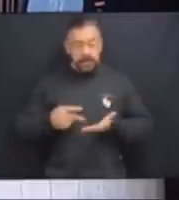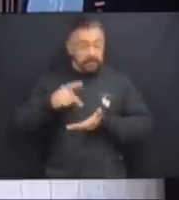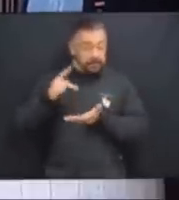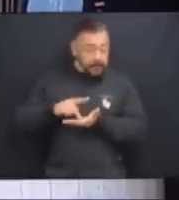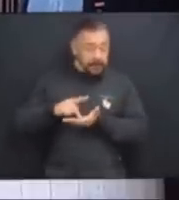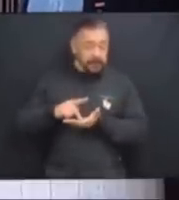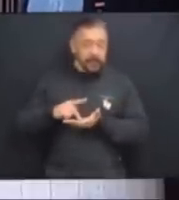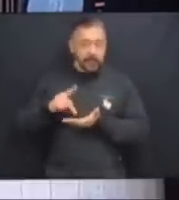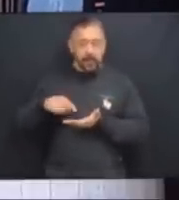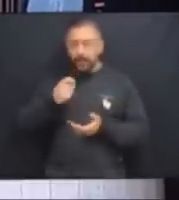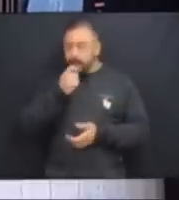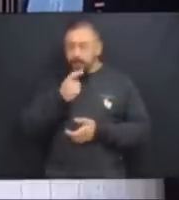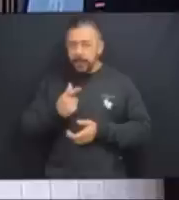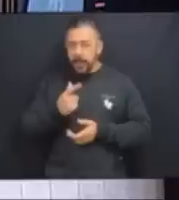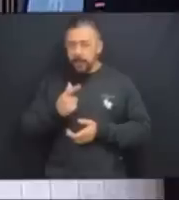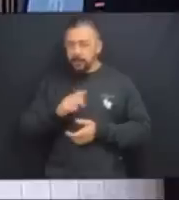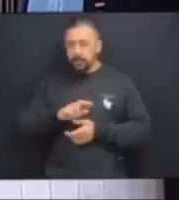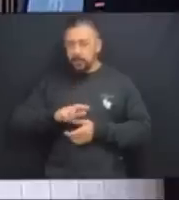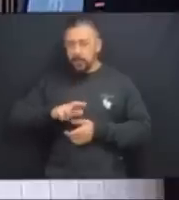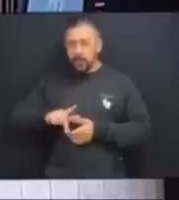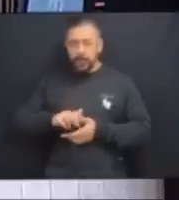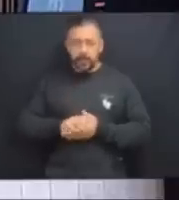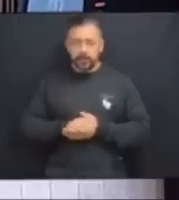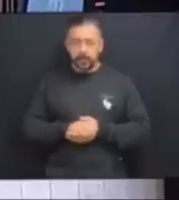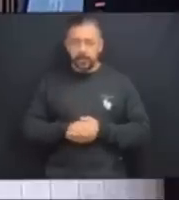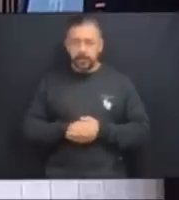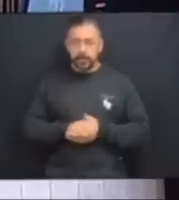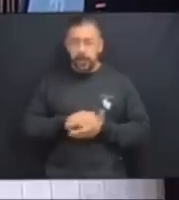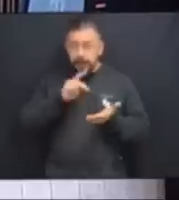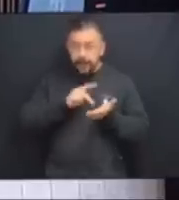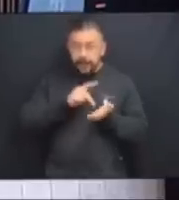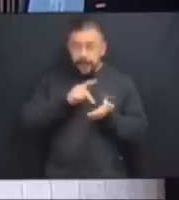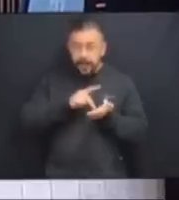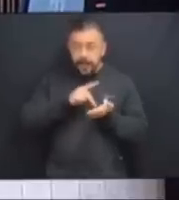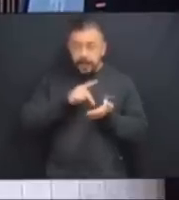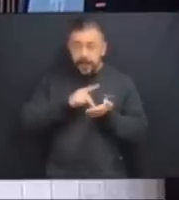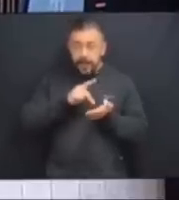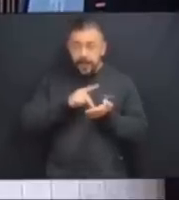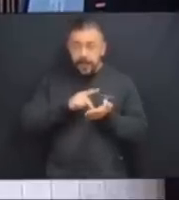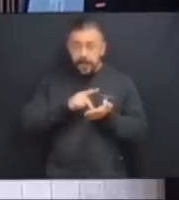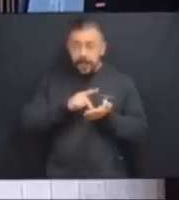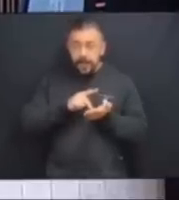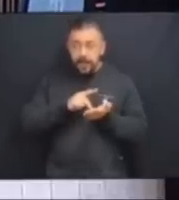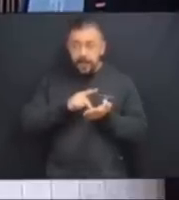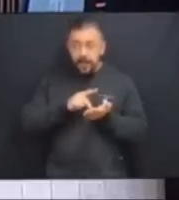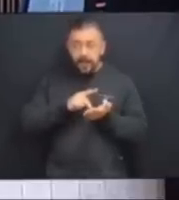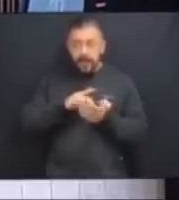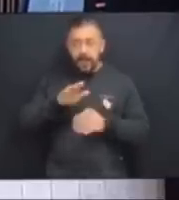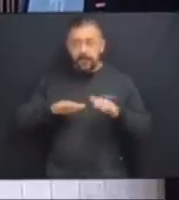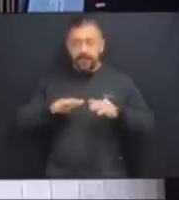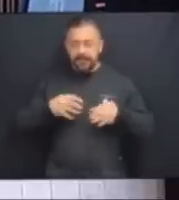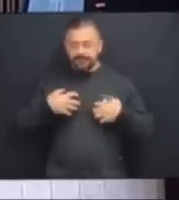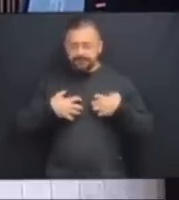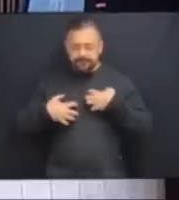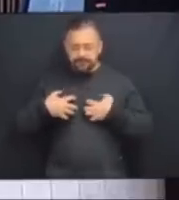é uma piada, a verdade ela incomoda.